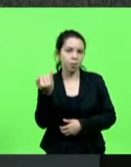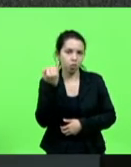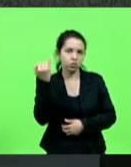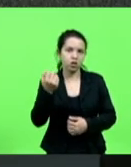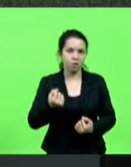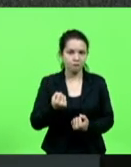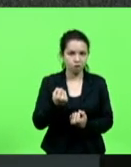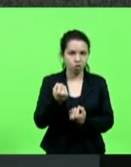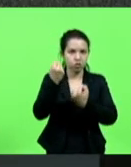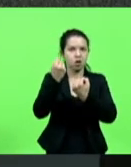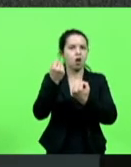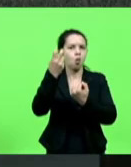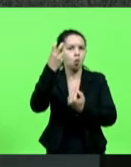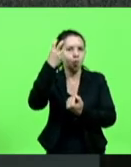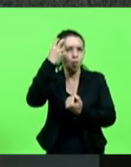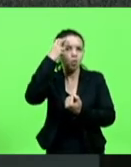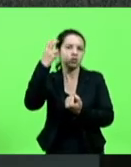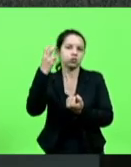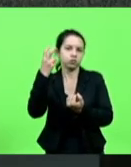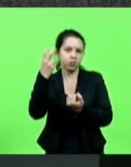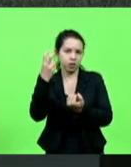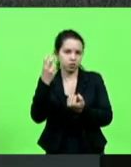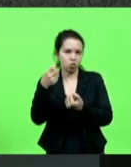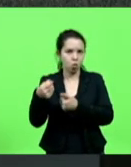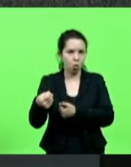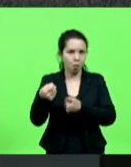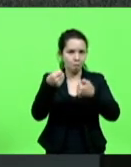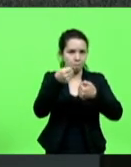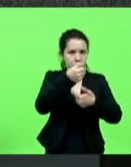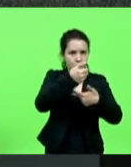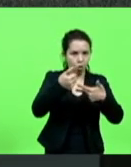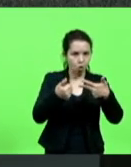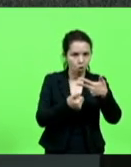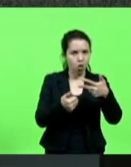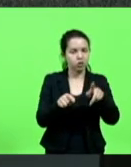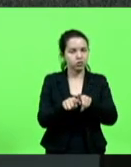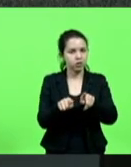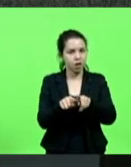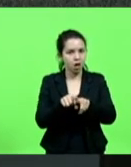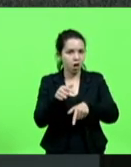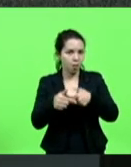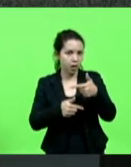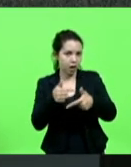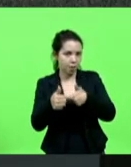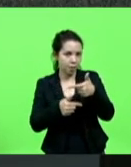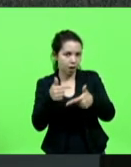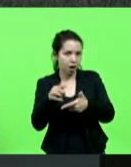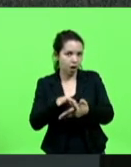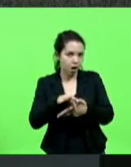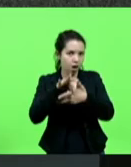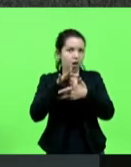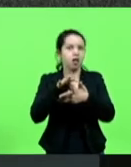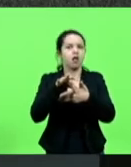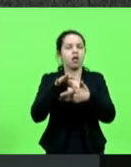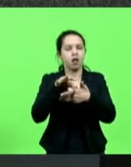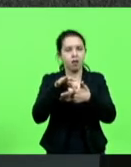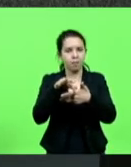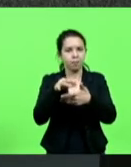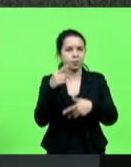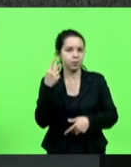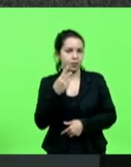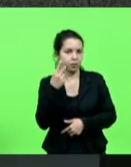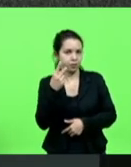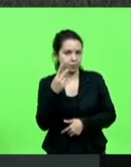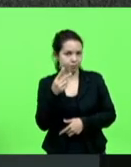o conhecimento dos poderes e também das atividades das lideranças políticas. Seria isso, senhora presidente,